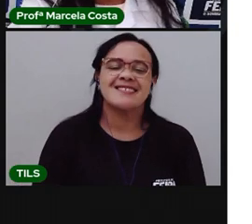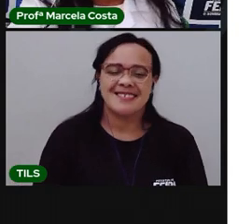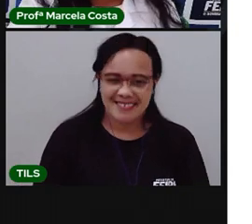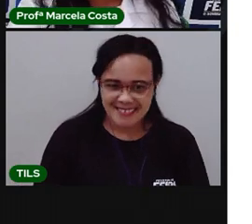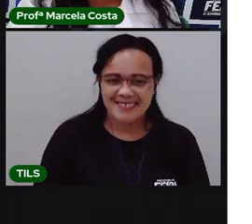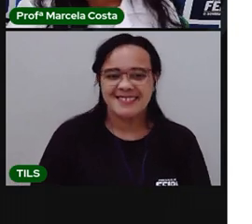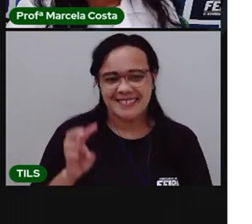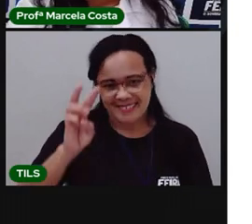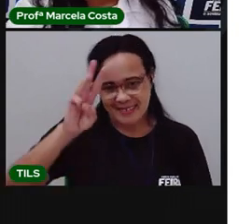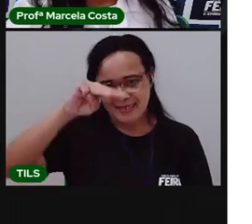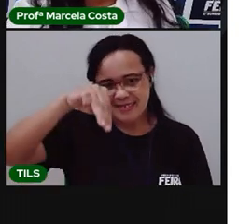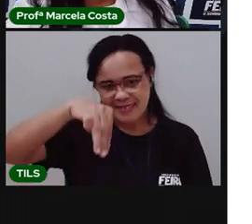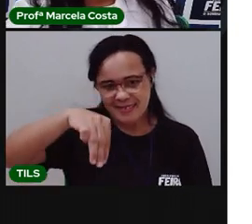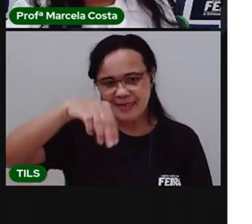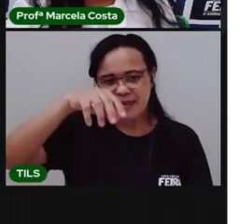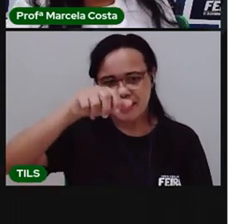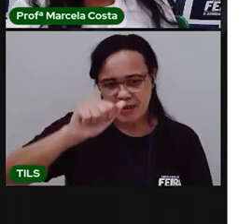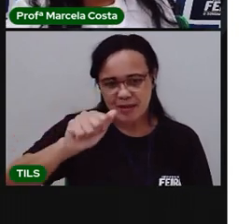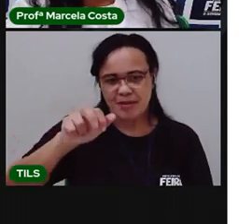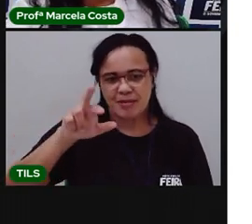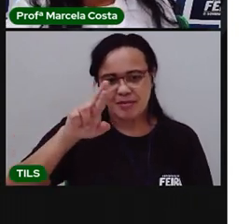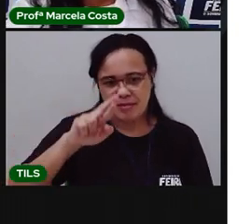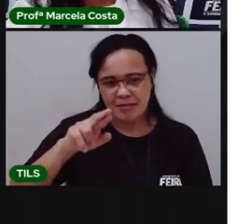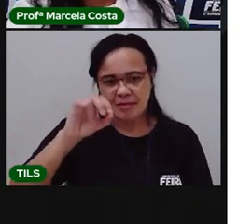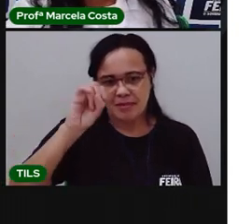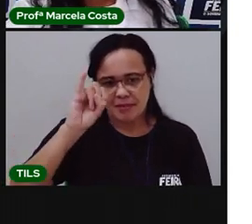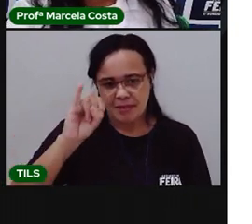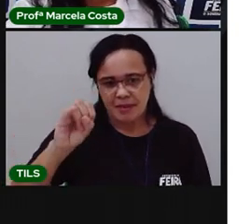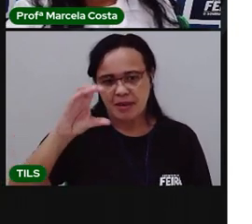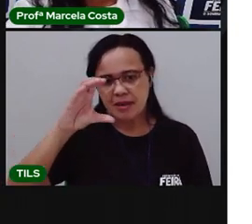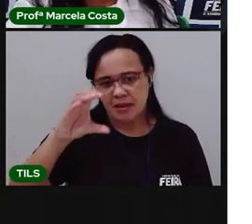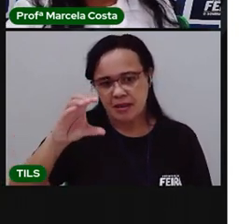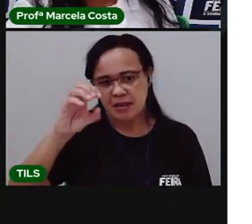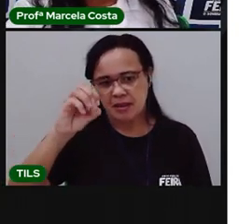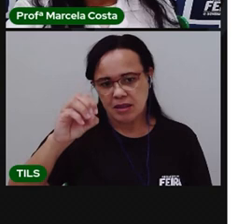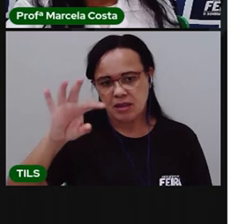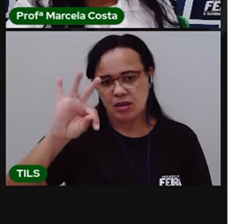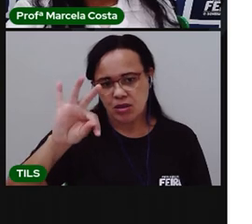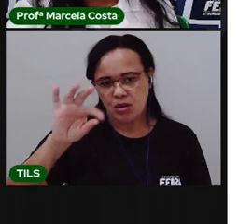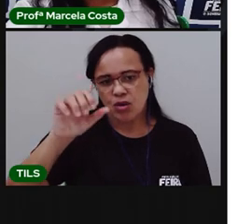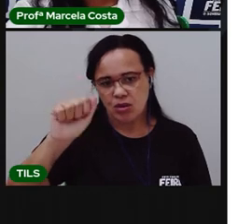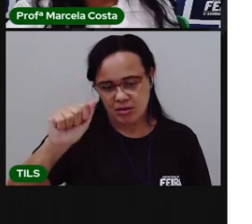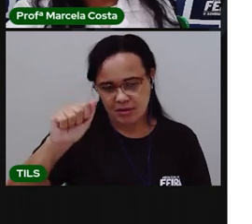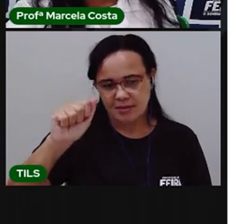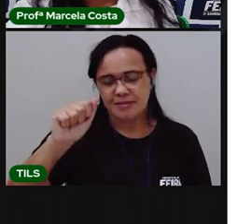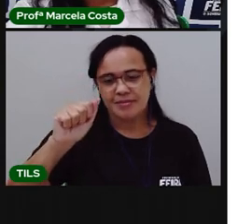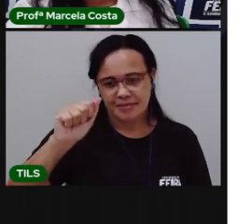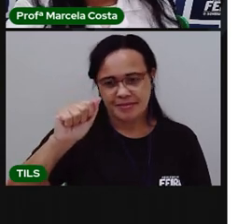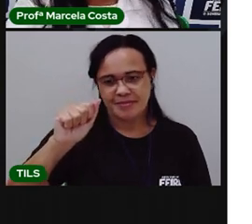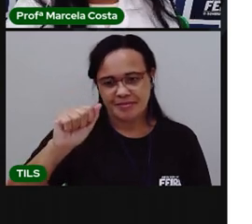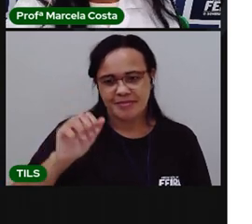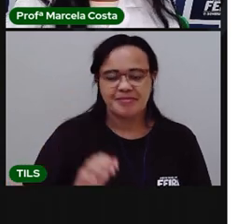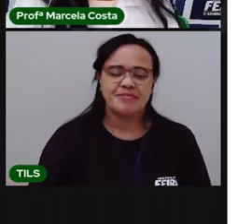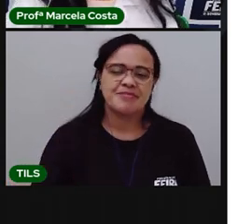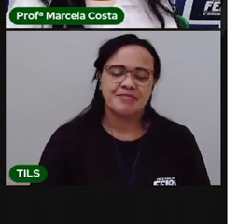Maricota. Ó. Ma-ri-co-ta.